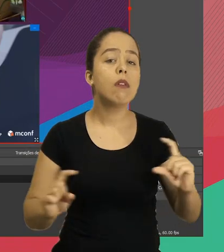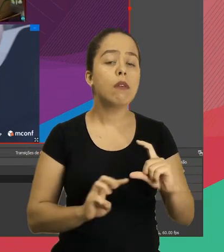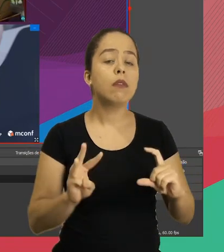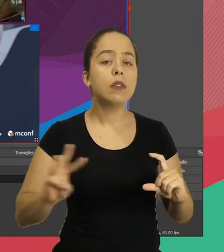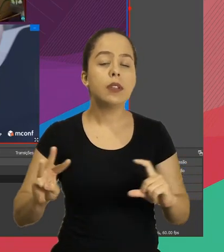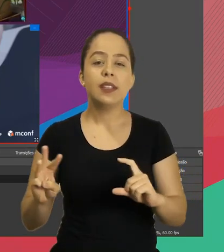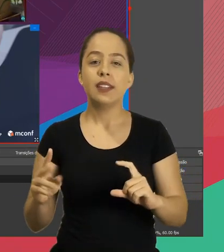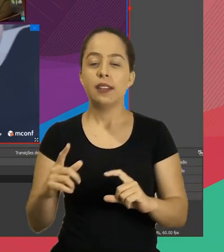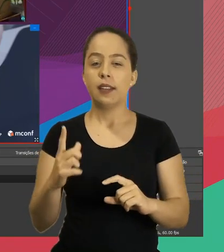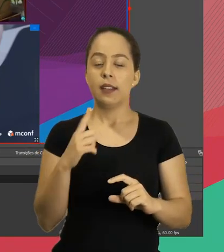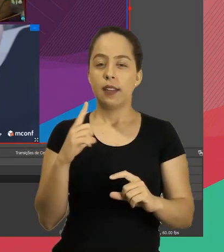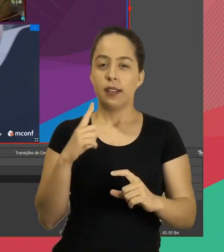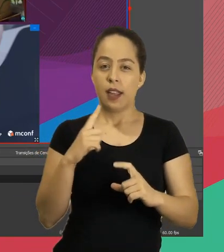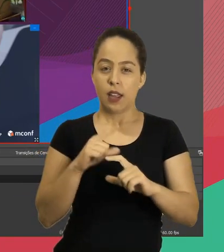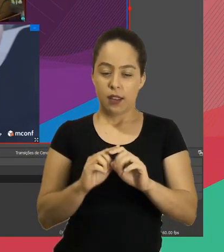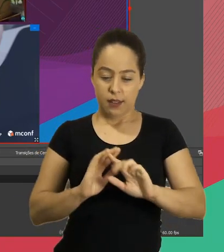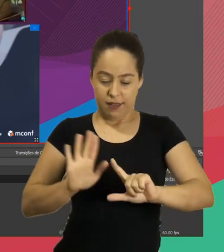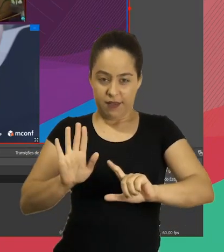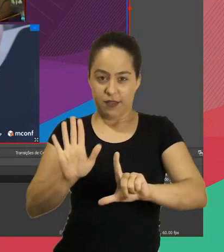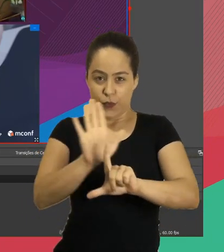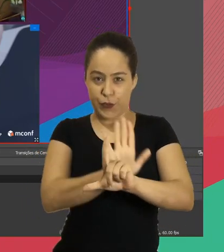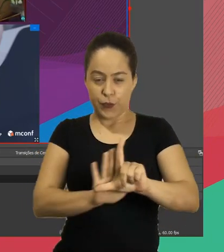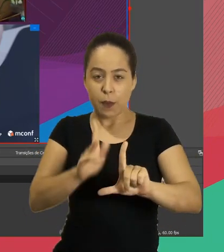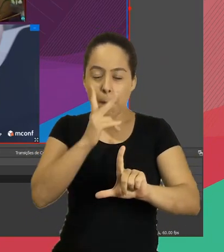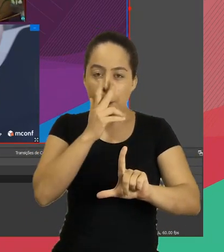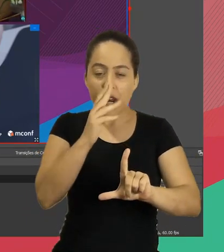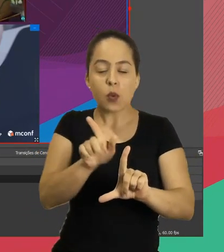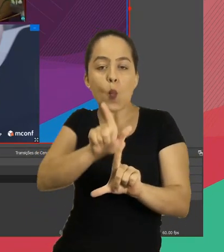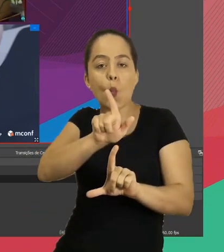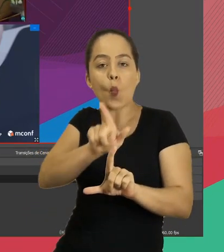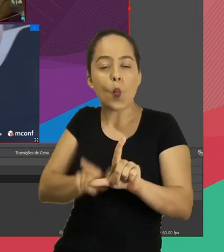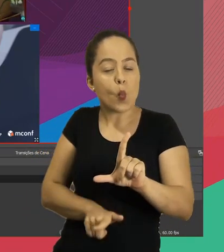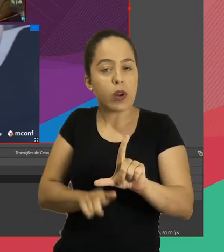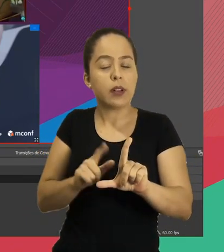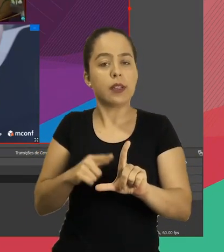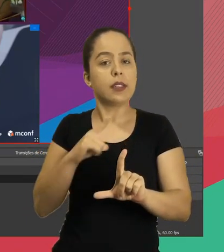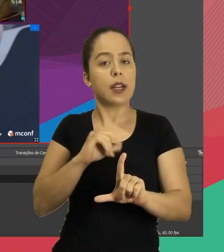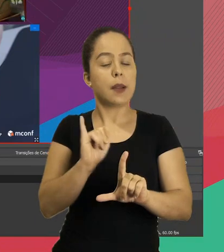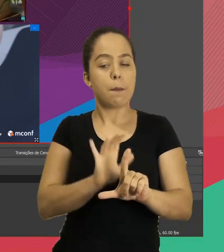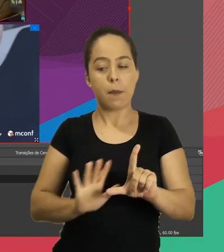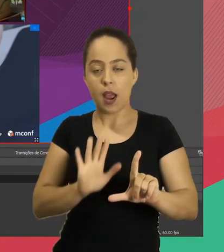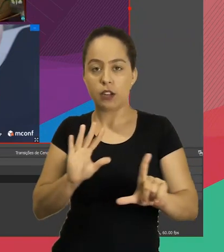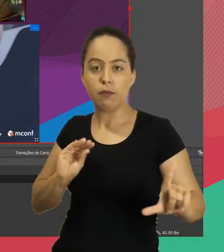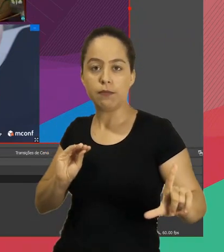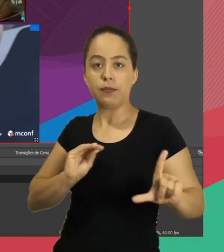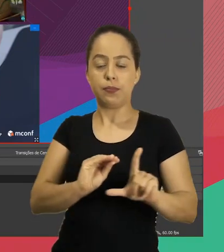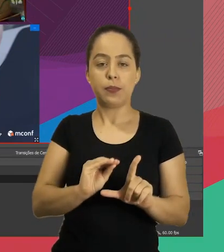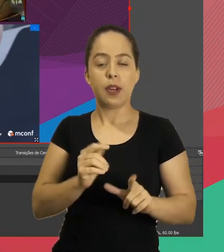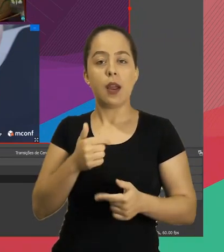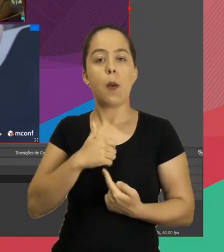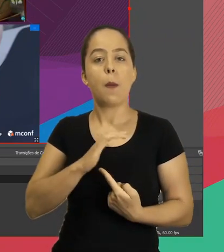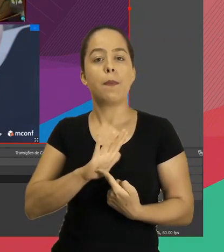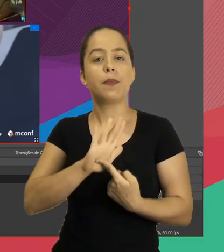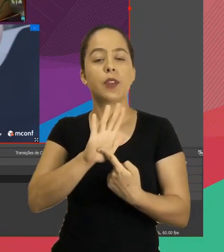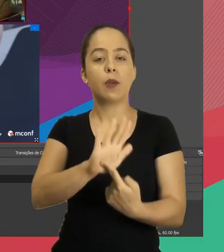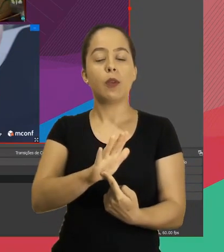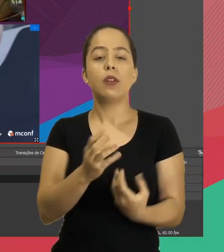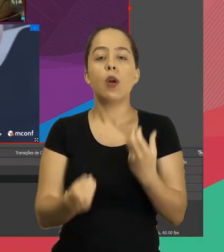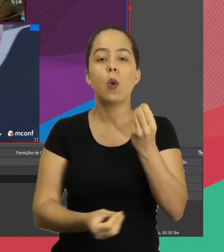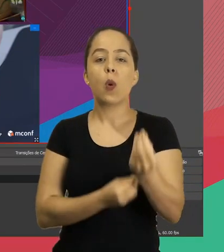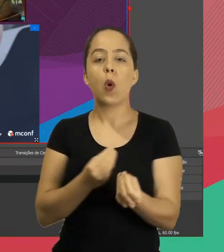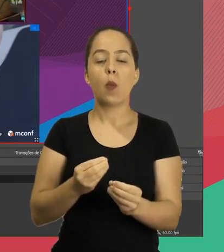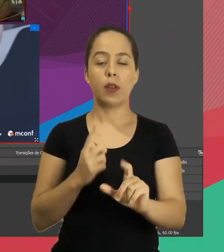a fonte da webconferência, fundo fica transparente. E aí eu consegui aplicar uma imagem por baixo